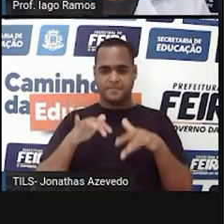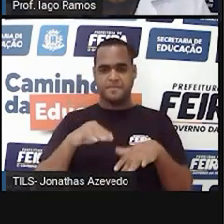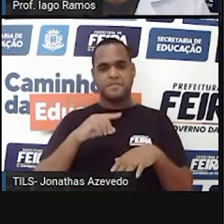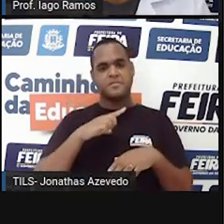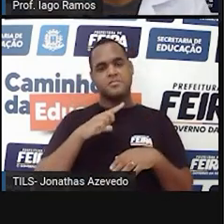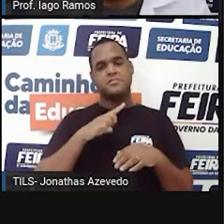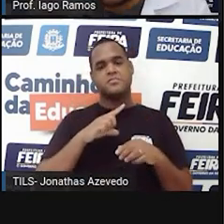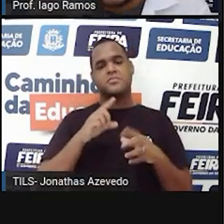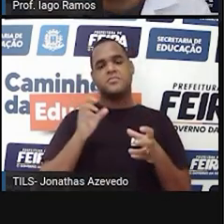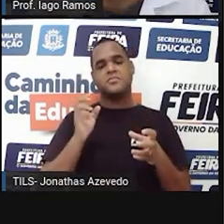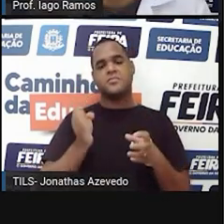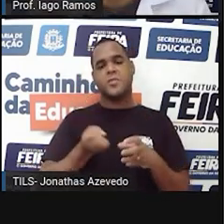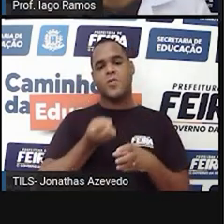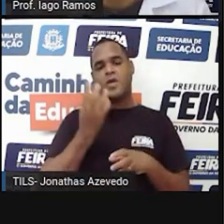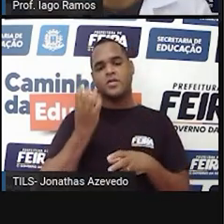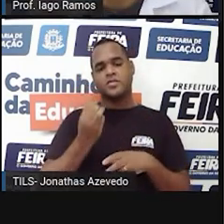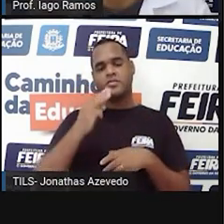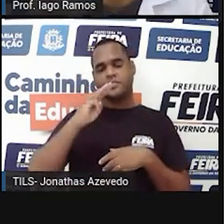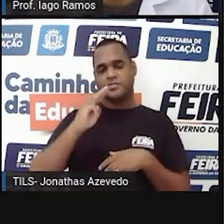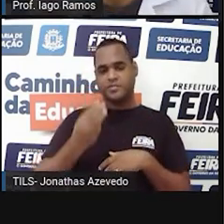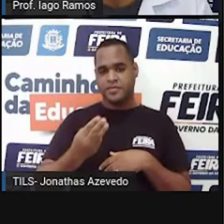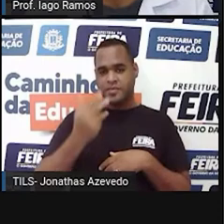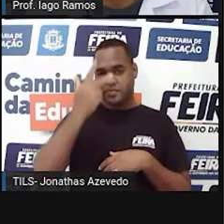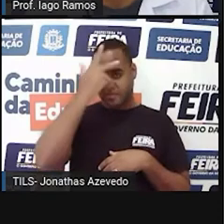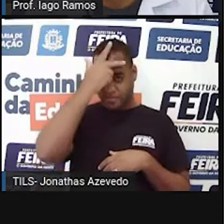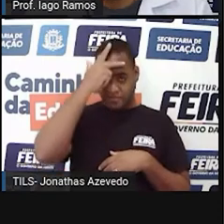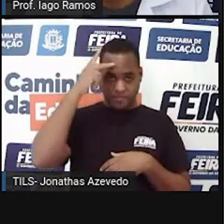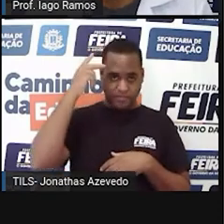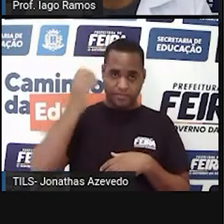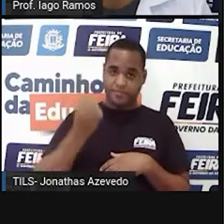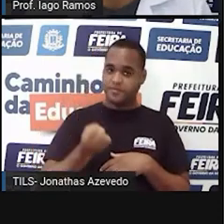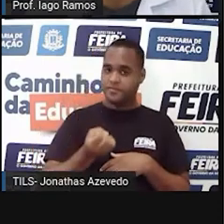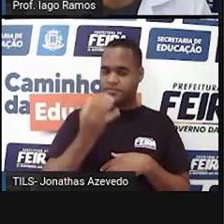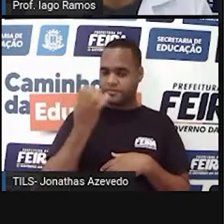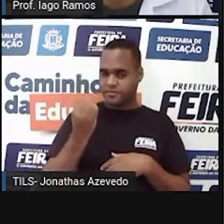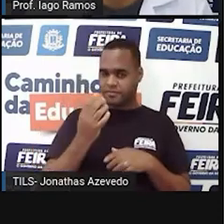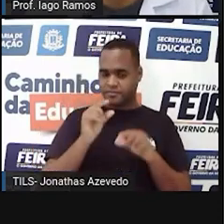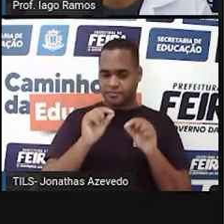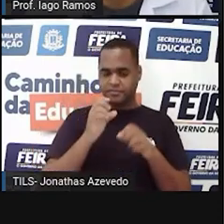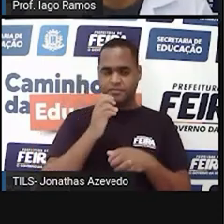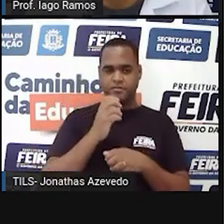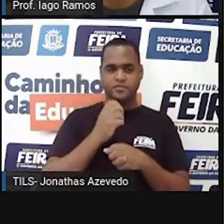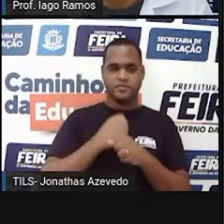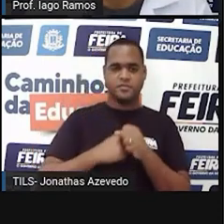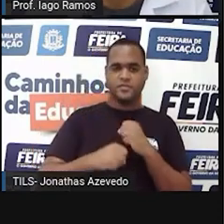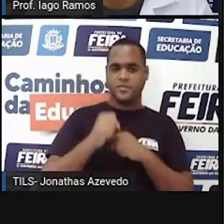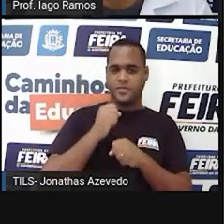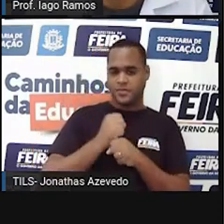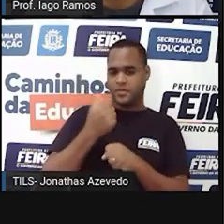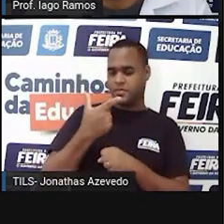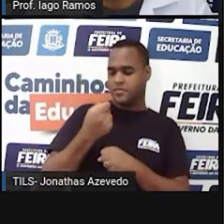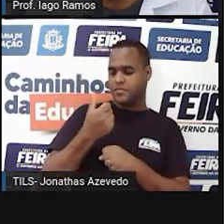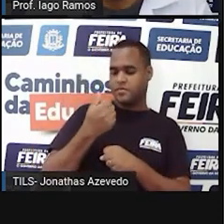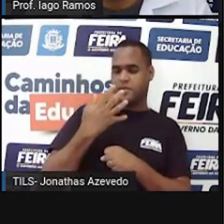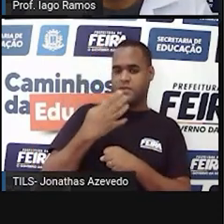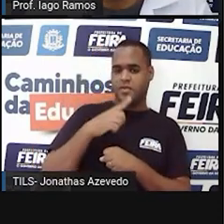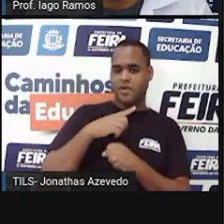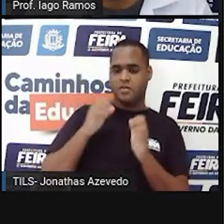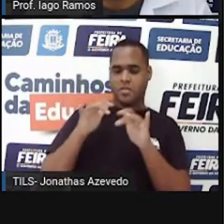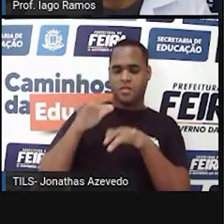quantos milhões de pessoas ocuparam o continente africano em 2014? 14.